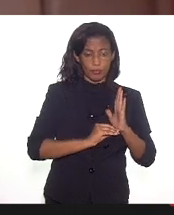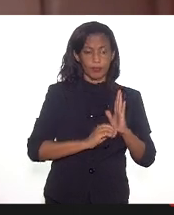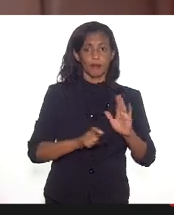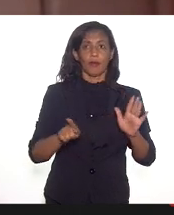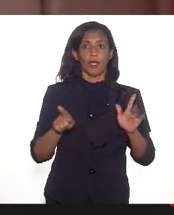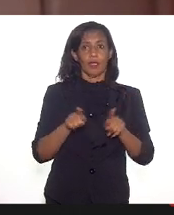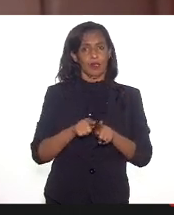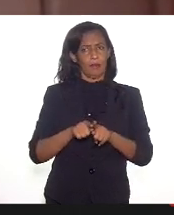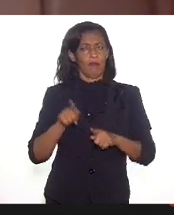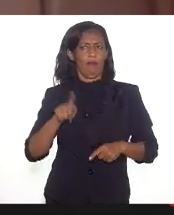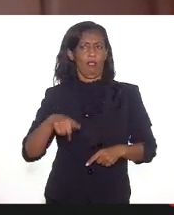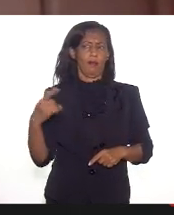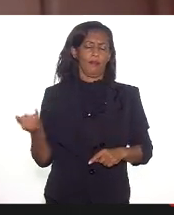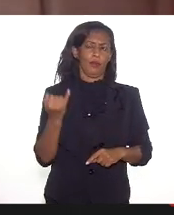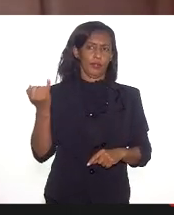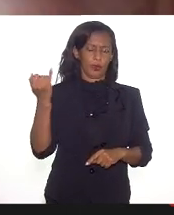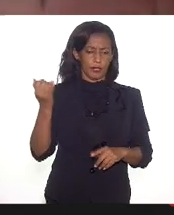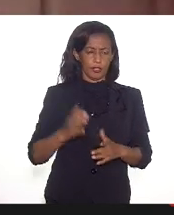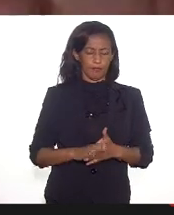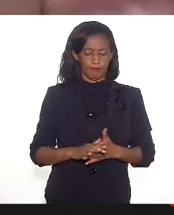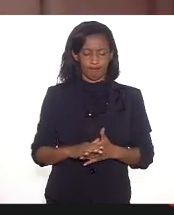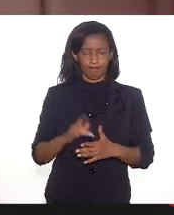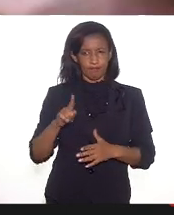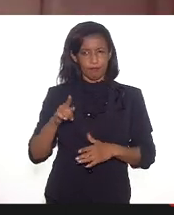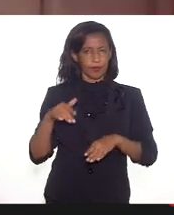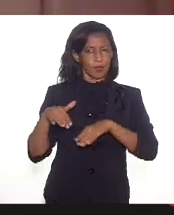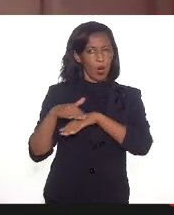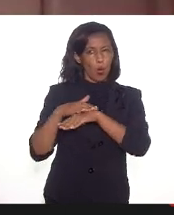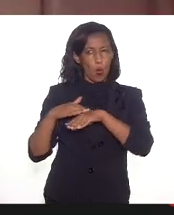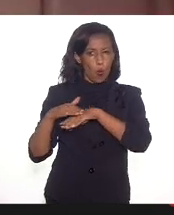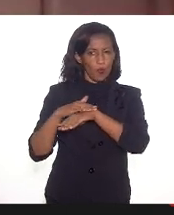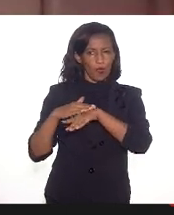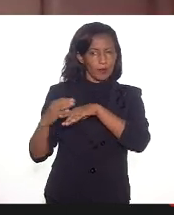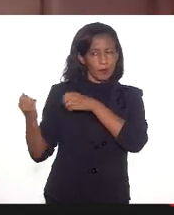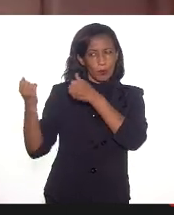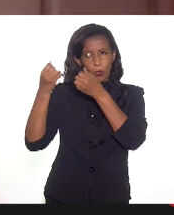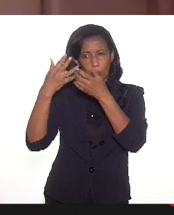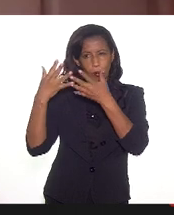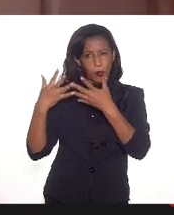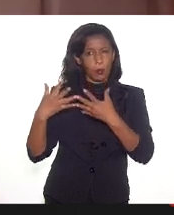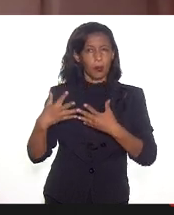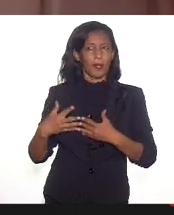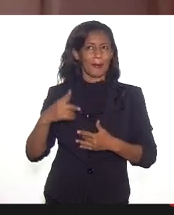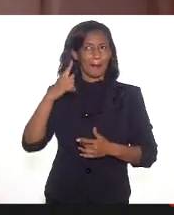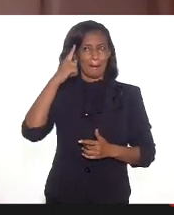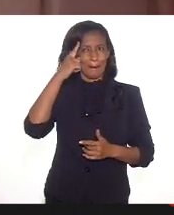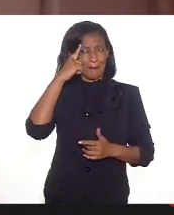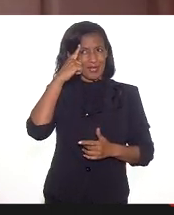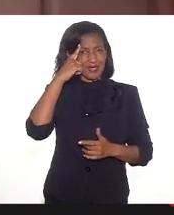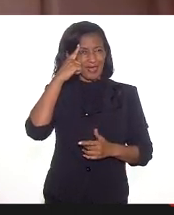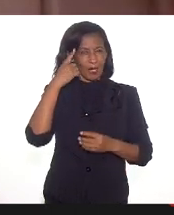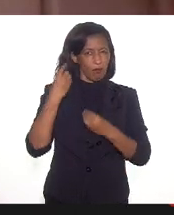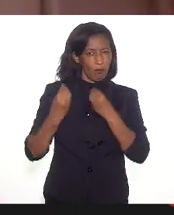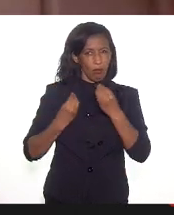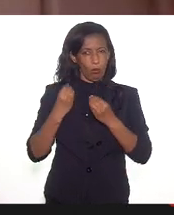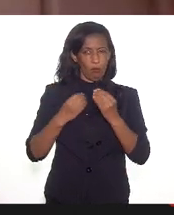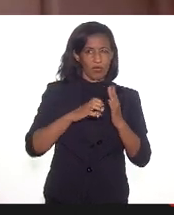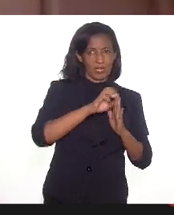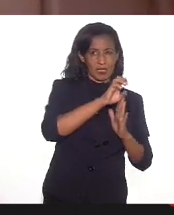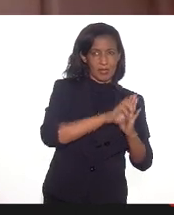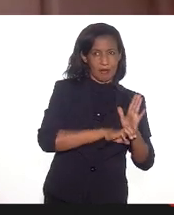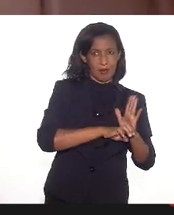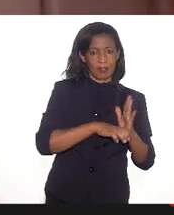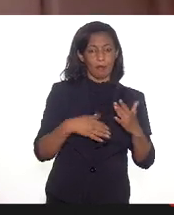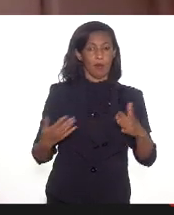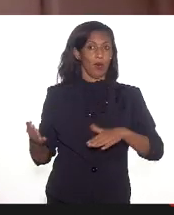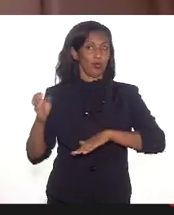muito importante para nós fazer essa conversa mais a miúde, né? A gente pensar em relações e emendas, lembrando que no Estado elas